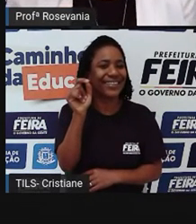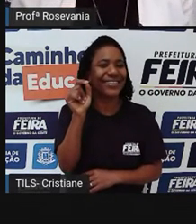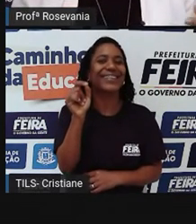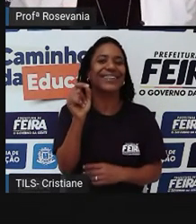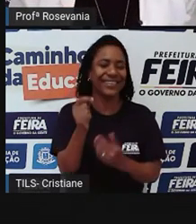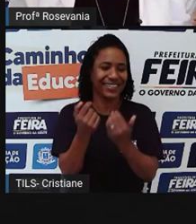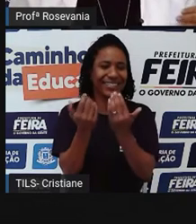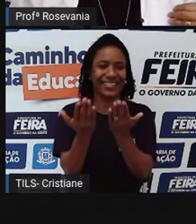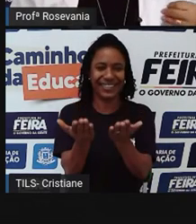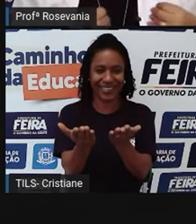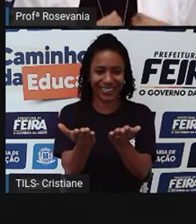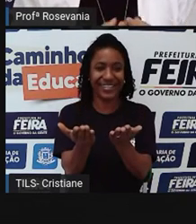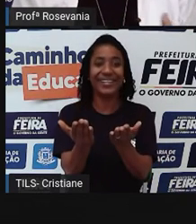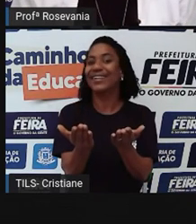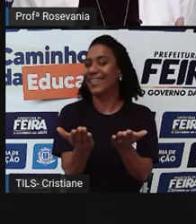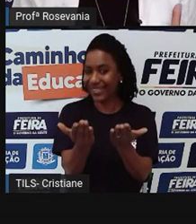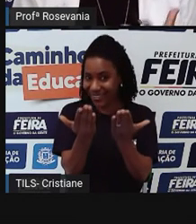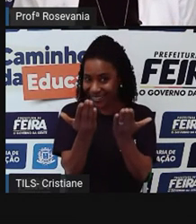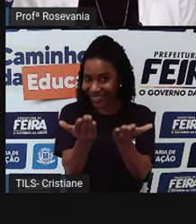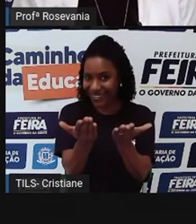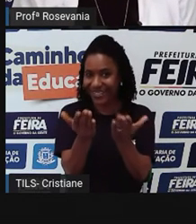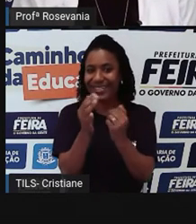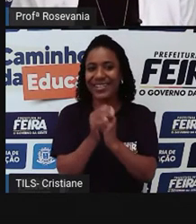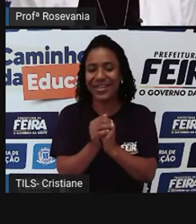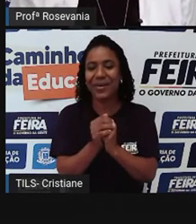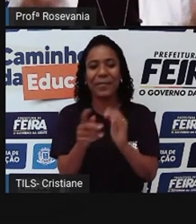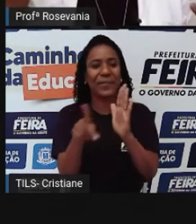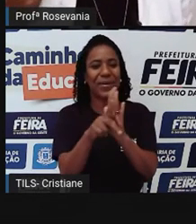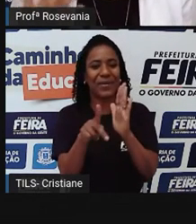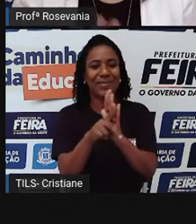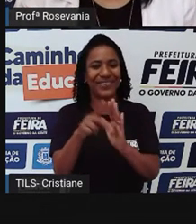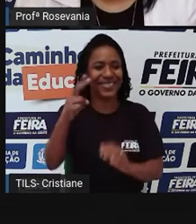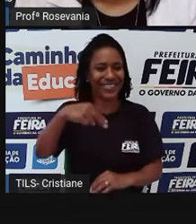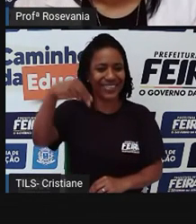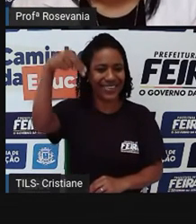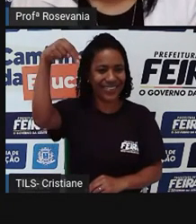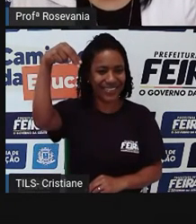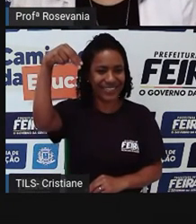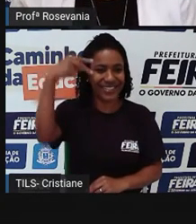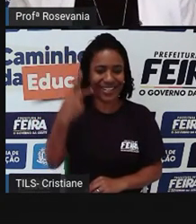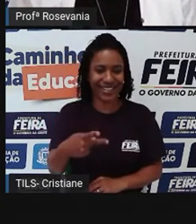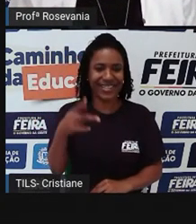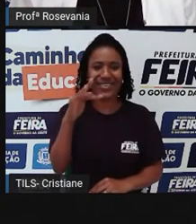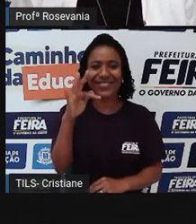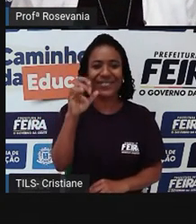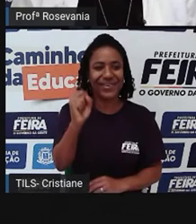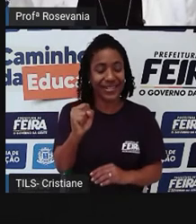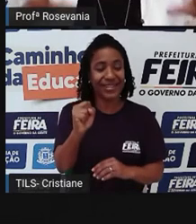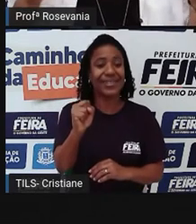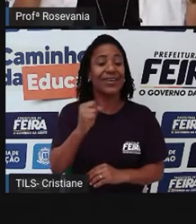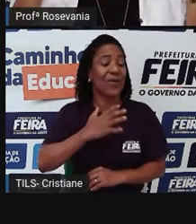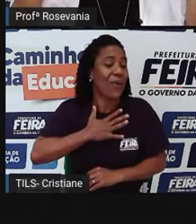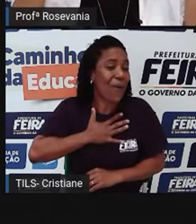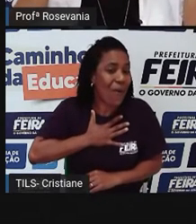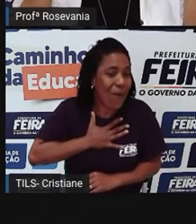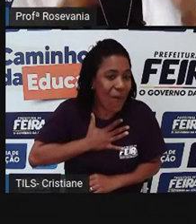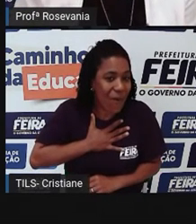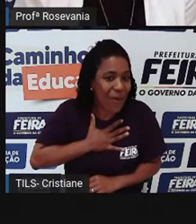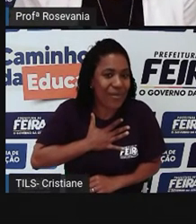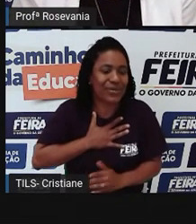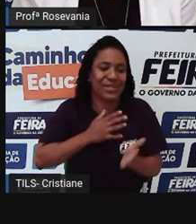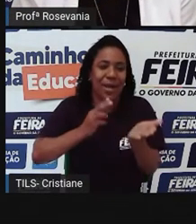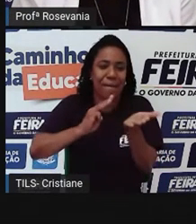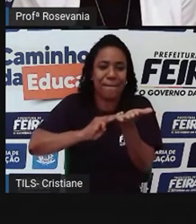produtos que é bem característico aqui no Nordeste, principalmente feira de Santana, que é a questão de você comer aquele